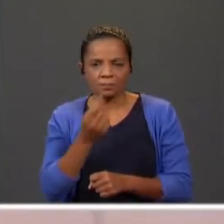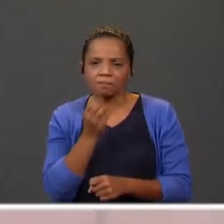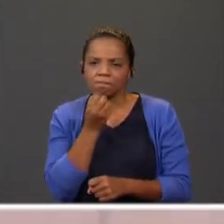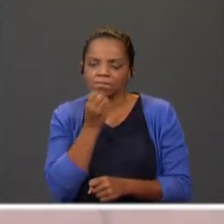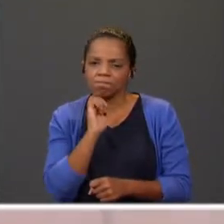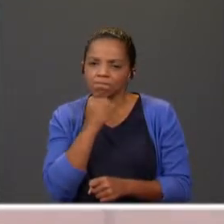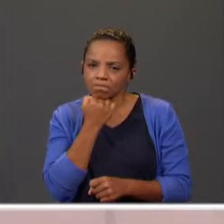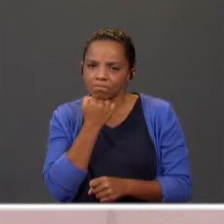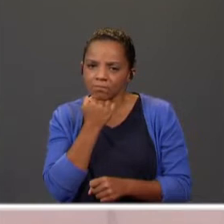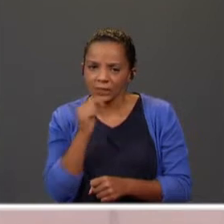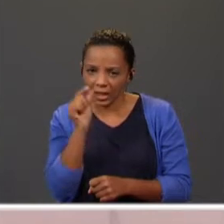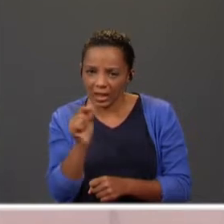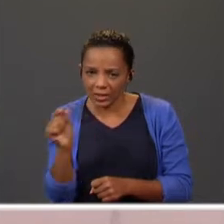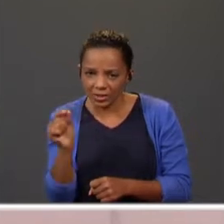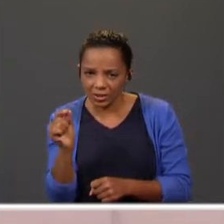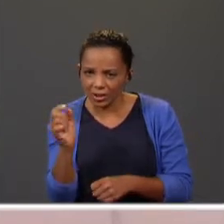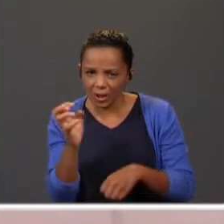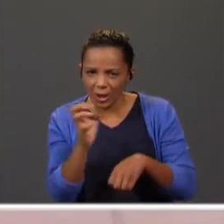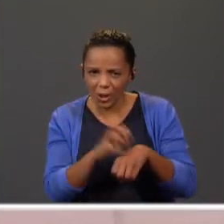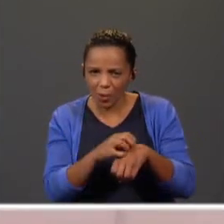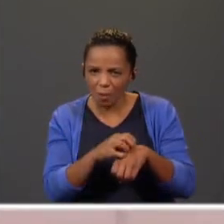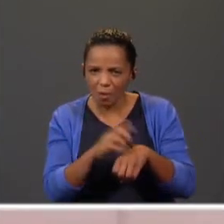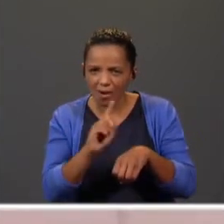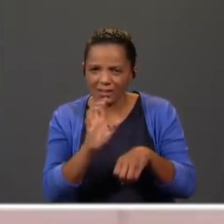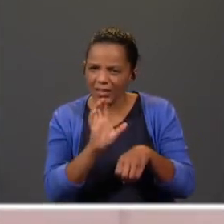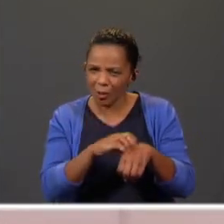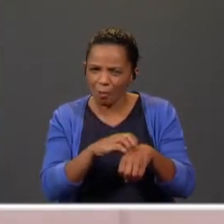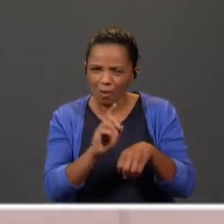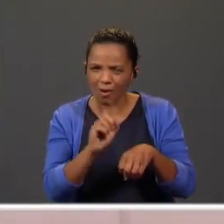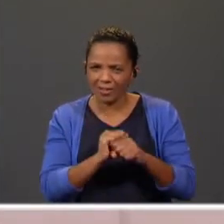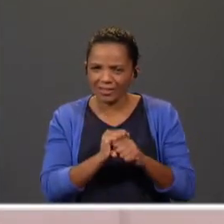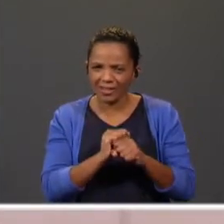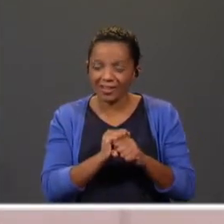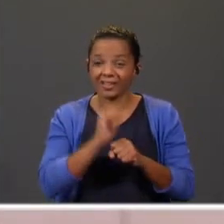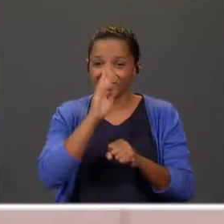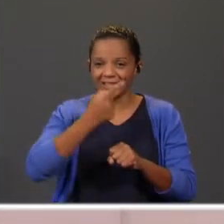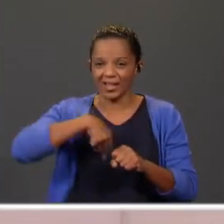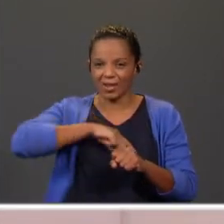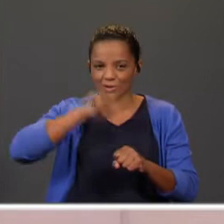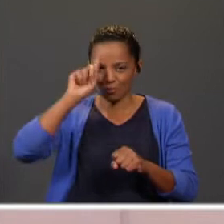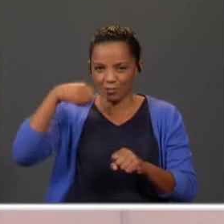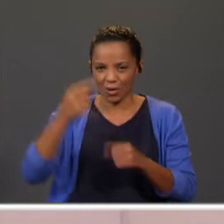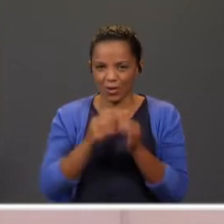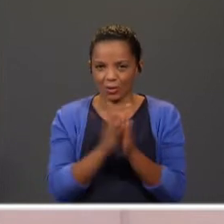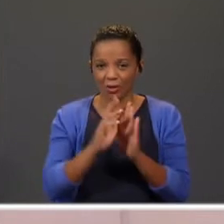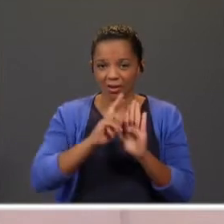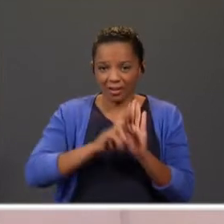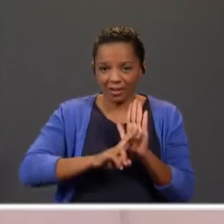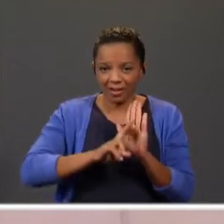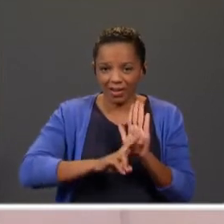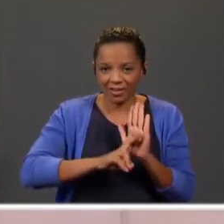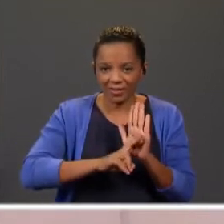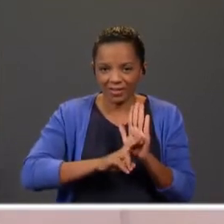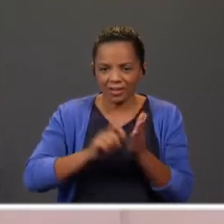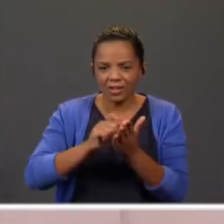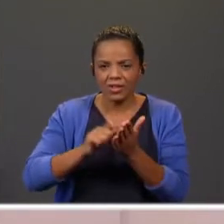é? As letras não mordem. A sério, mordem. E se nós soubermos usar bem todas as regras, vamos